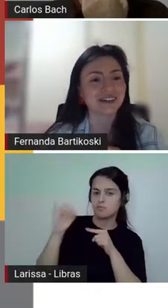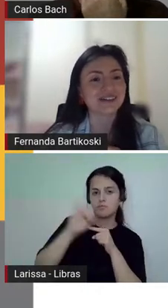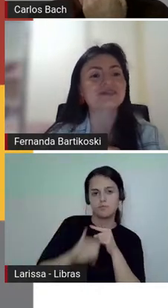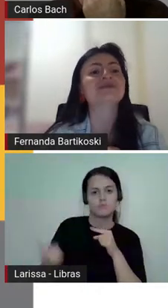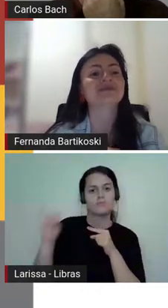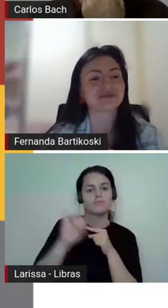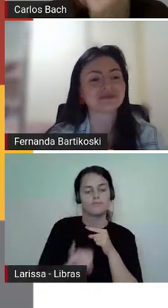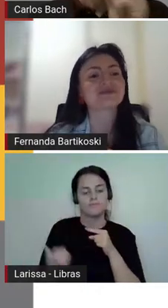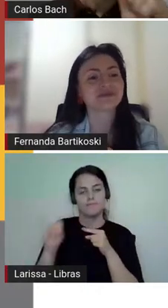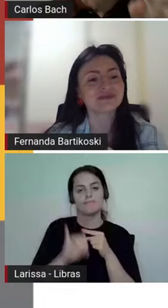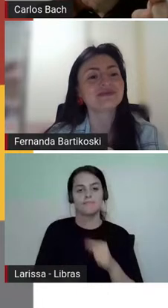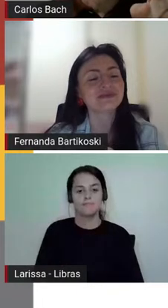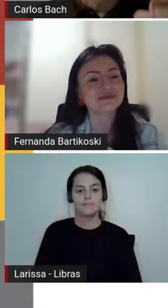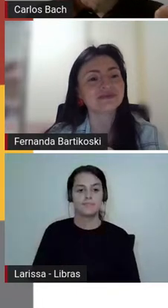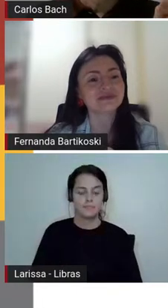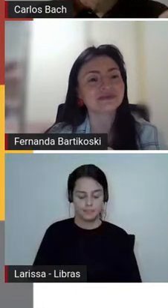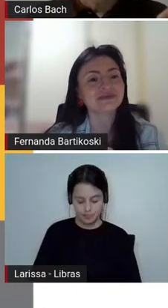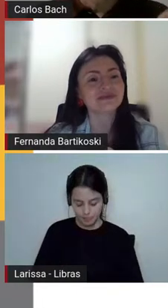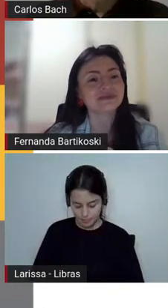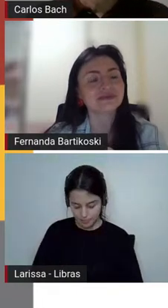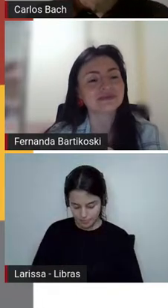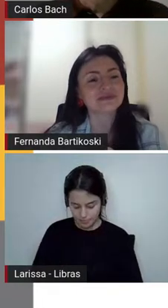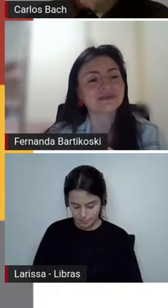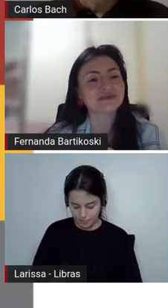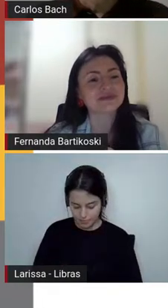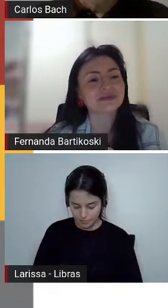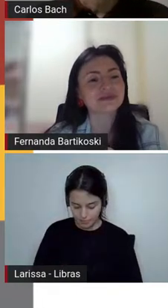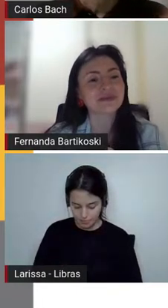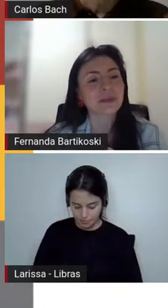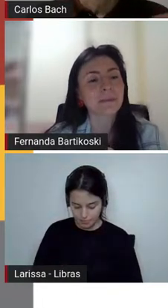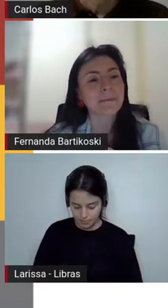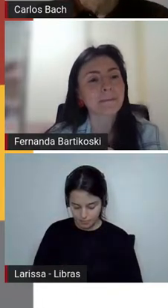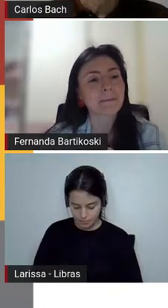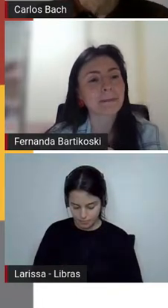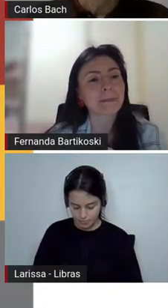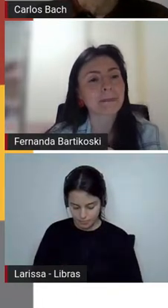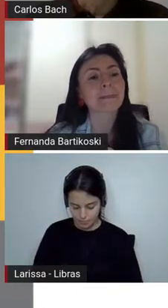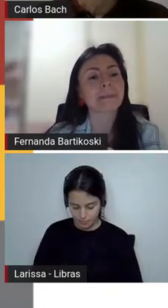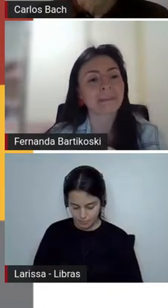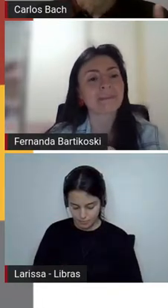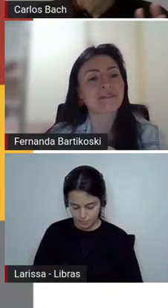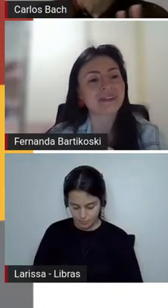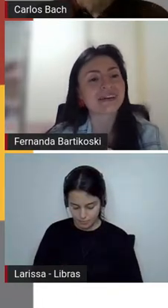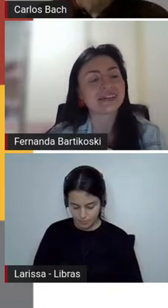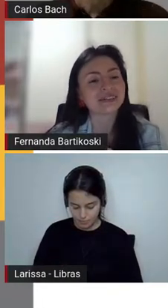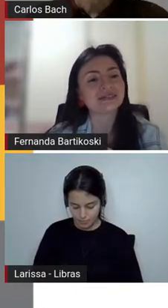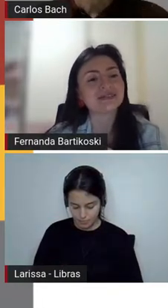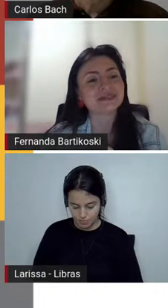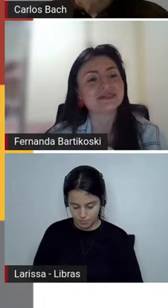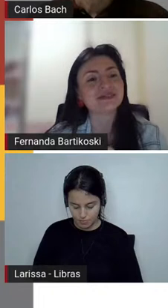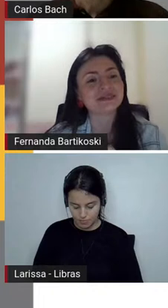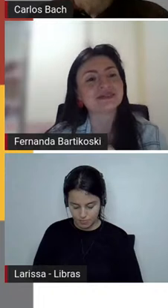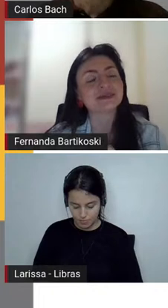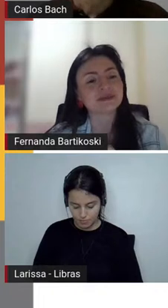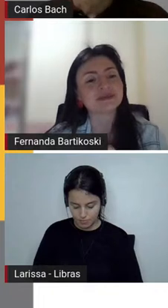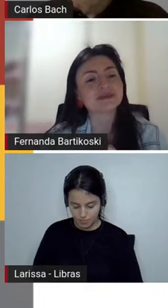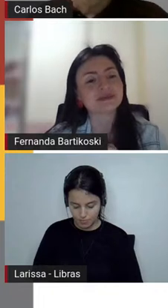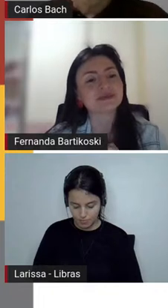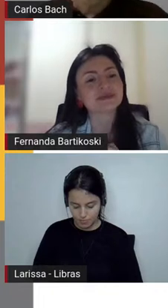Isso. É, e eu acho, Fernanda, a gente está aqui conversando sobre, né?